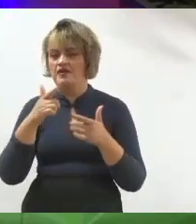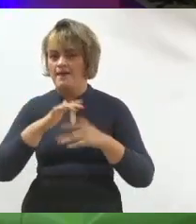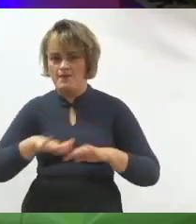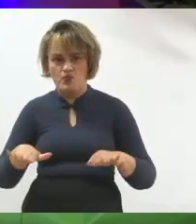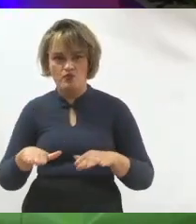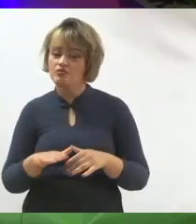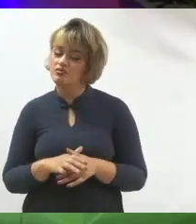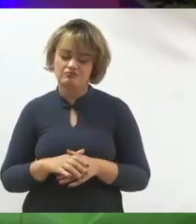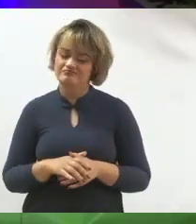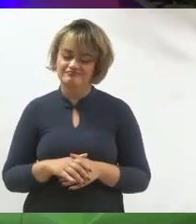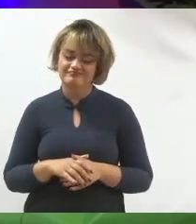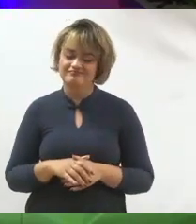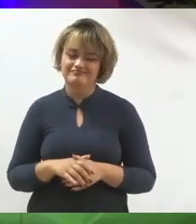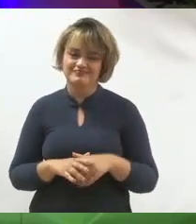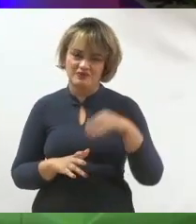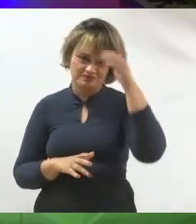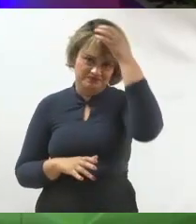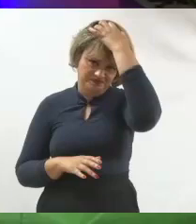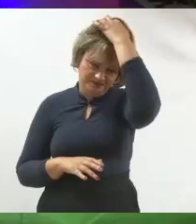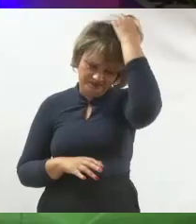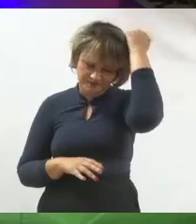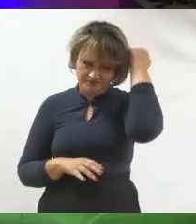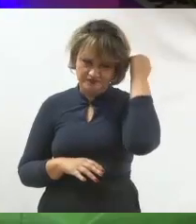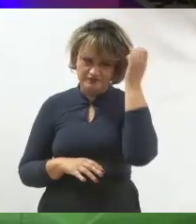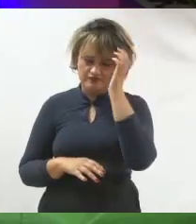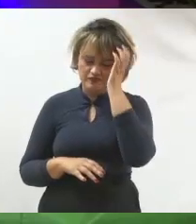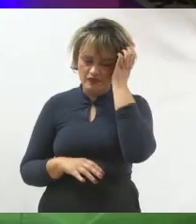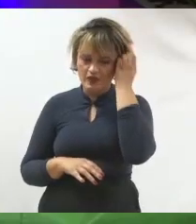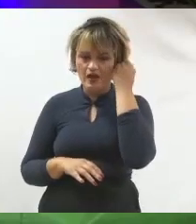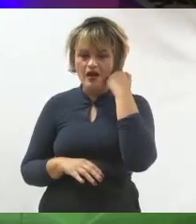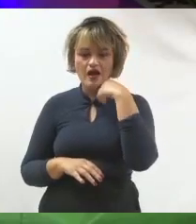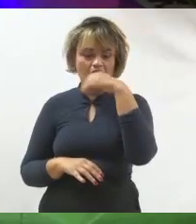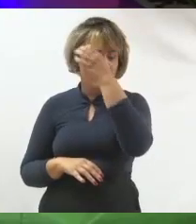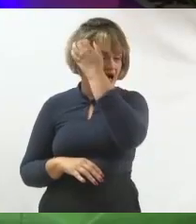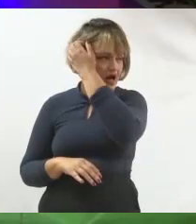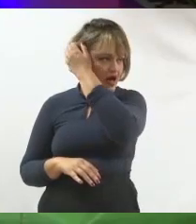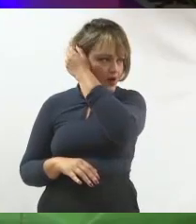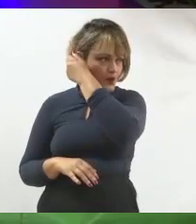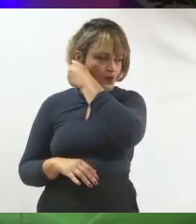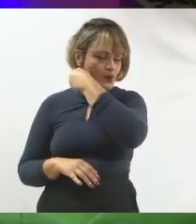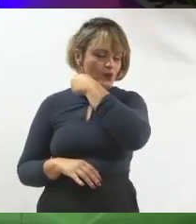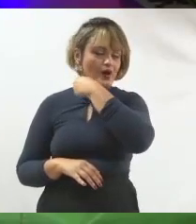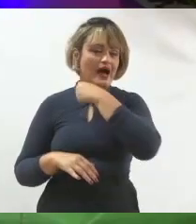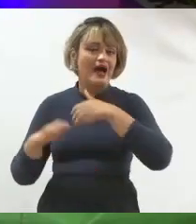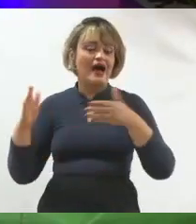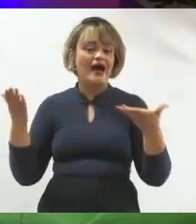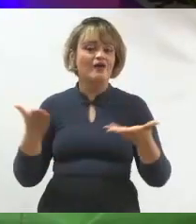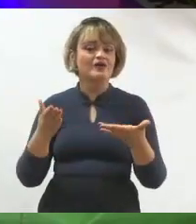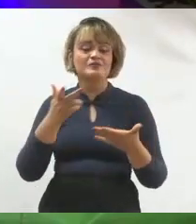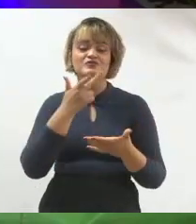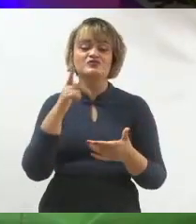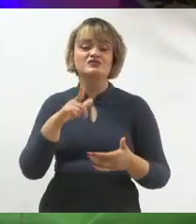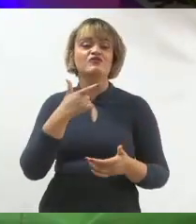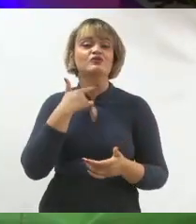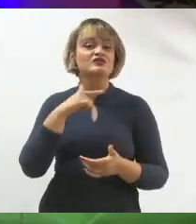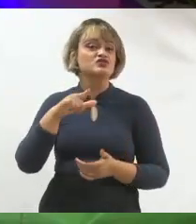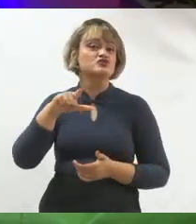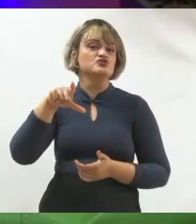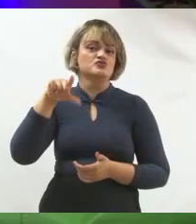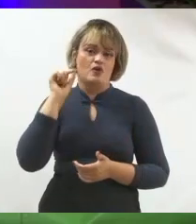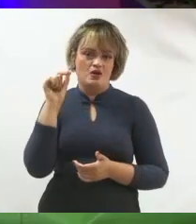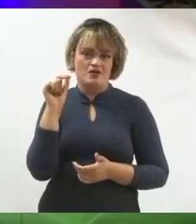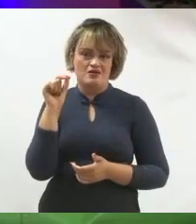Isso não é verdade. Agora, a diferença é, as pessoas têm mais poder de controle sobre aquilo que ela consome.